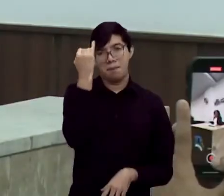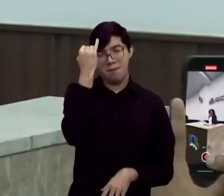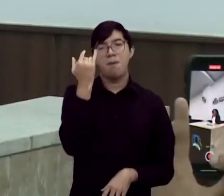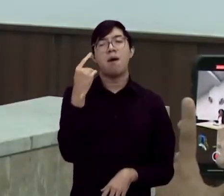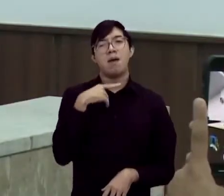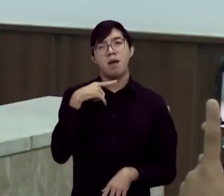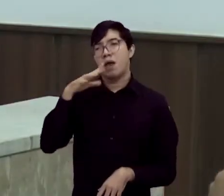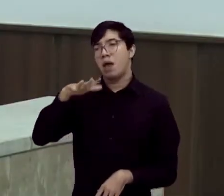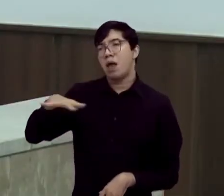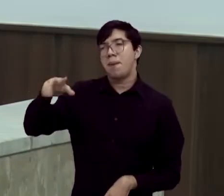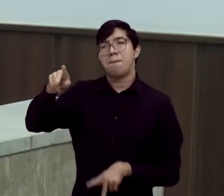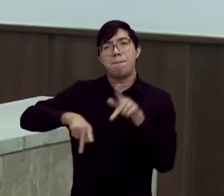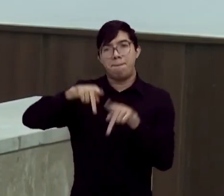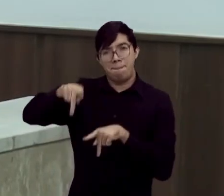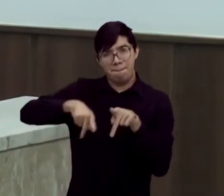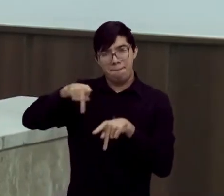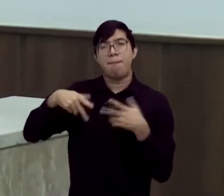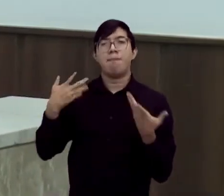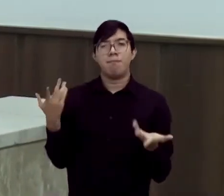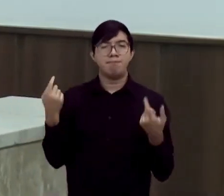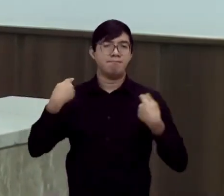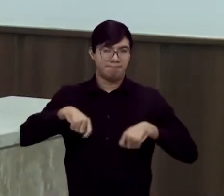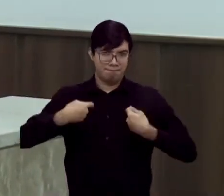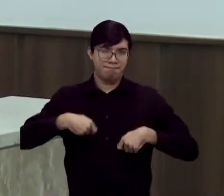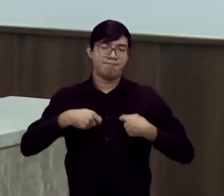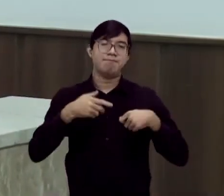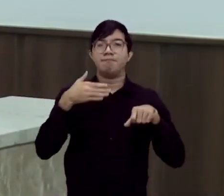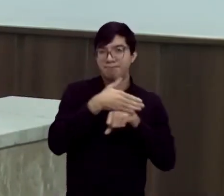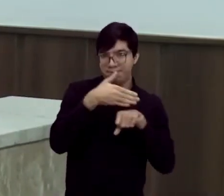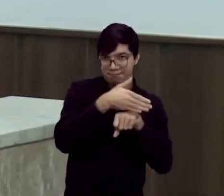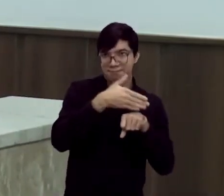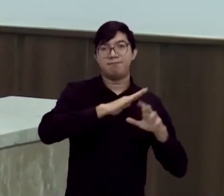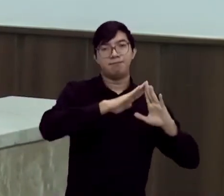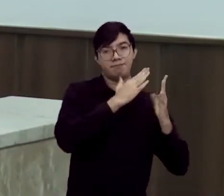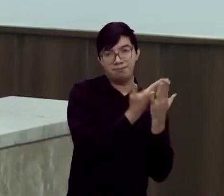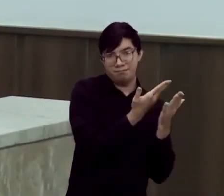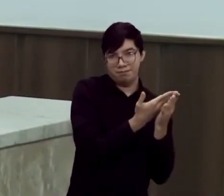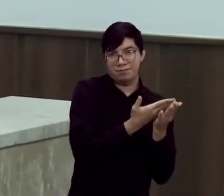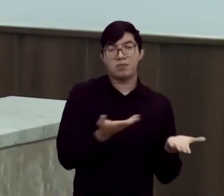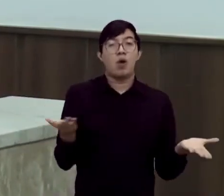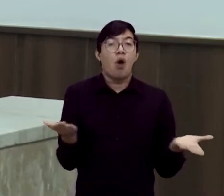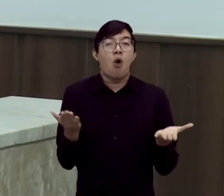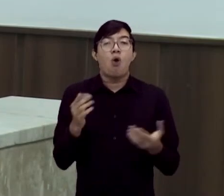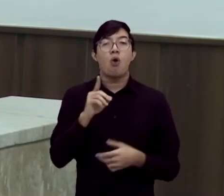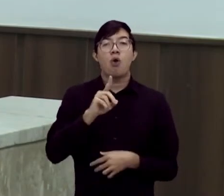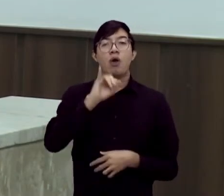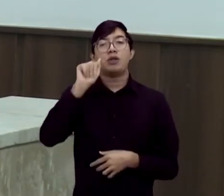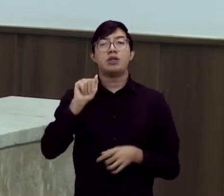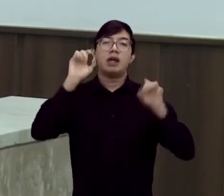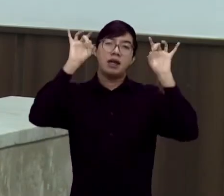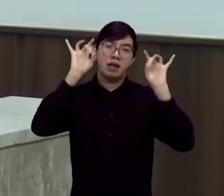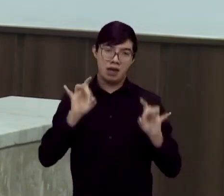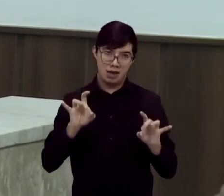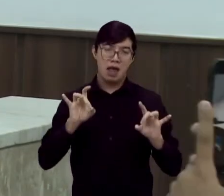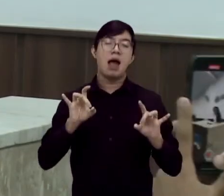a população, que a gente sabe que todos nós precisamos passar por ela. Então, aproveitando esse dia importante para o nosso país, que é o